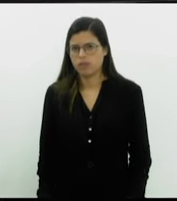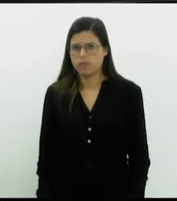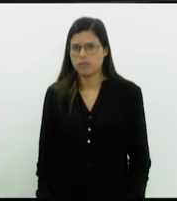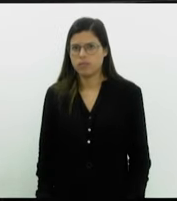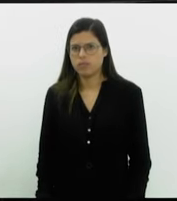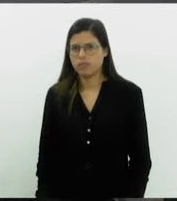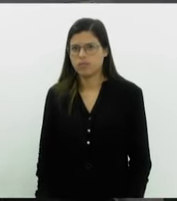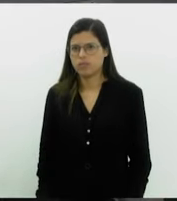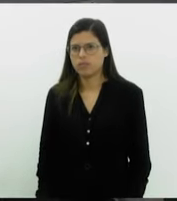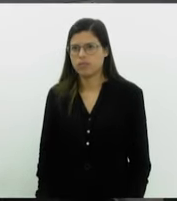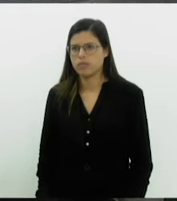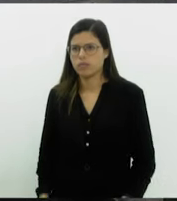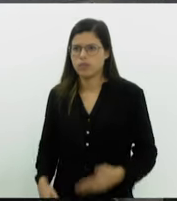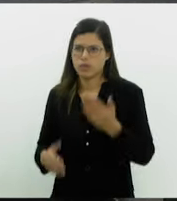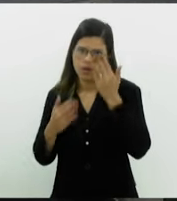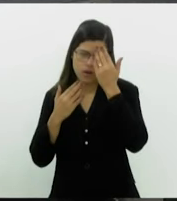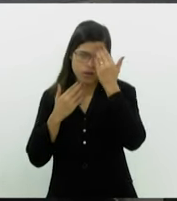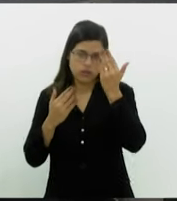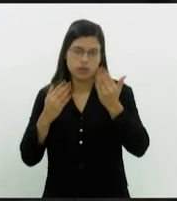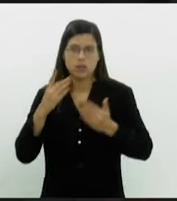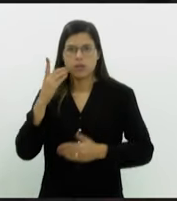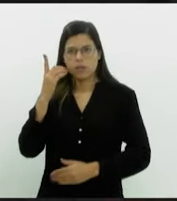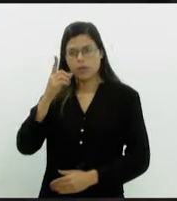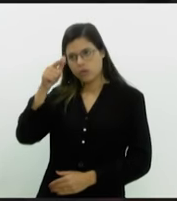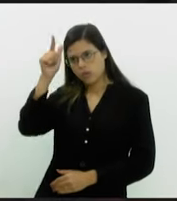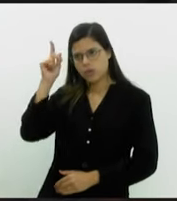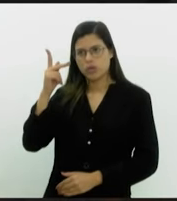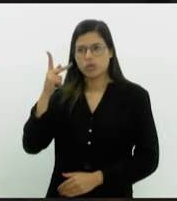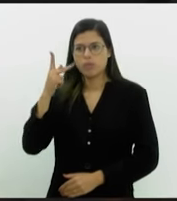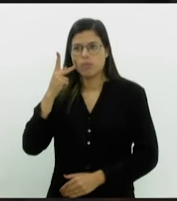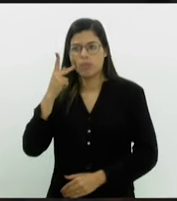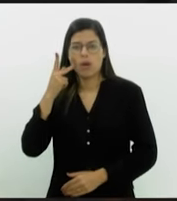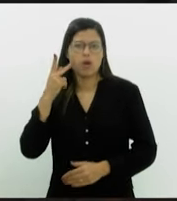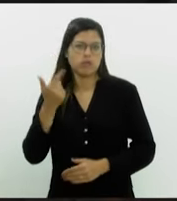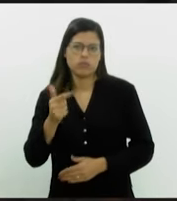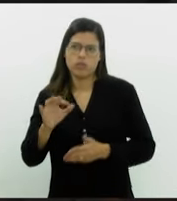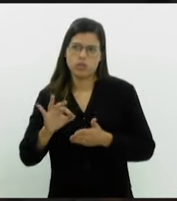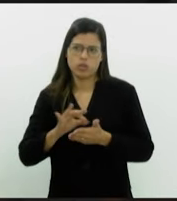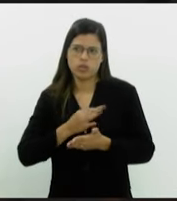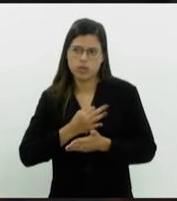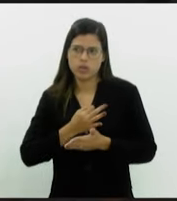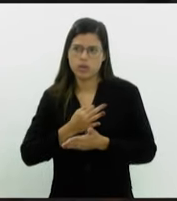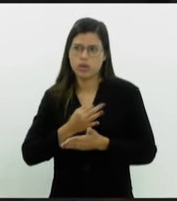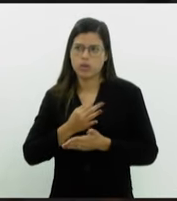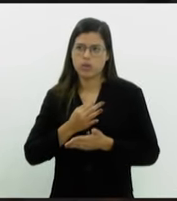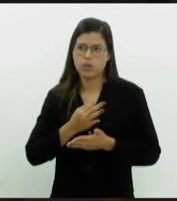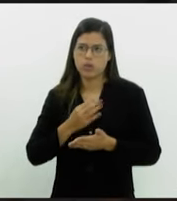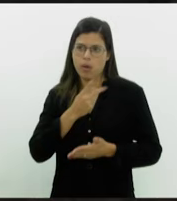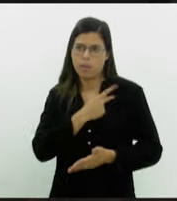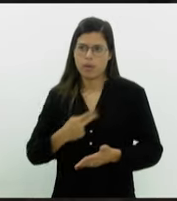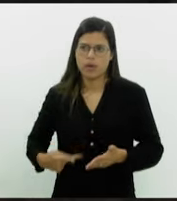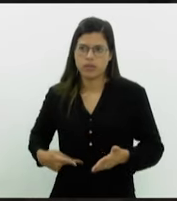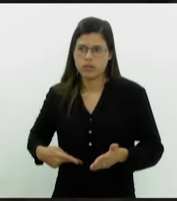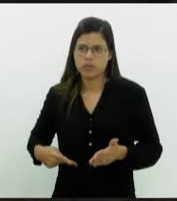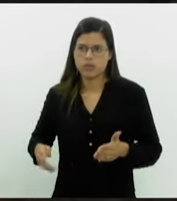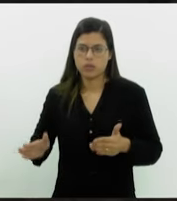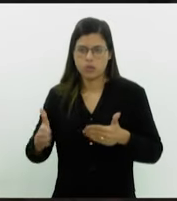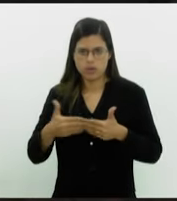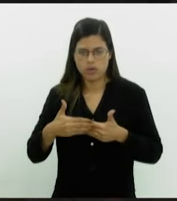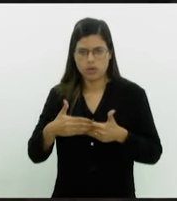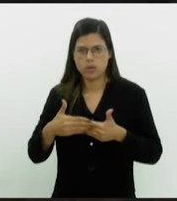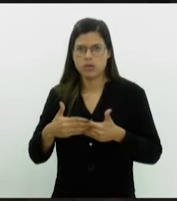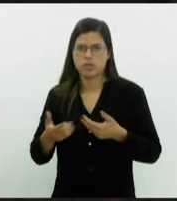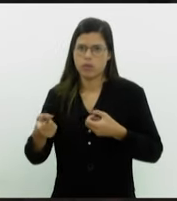Agradecendo as palavras do deputado Luiz Paulo, não havendo mais oradores inscritos, a presidente suspende o trabalho até as 15